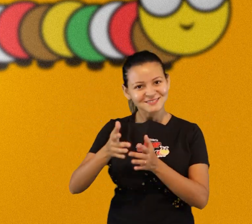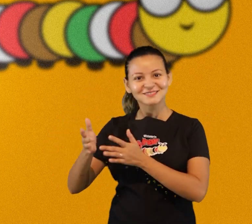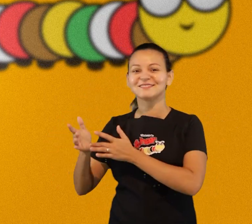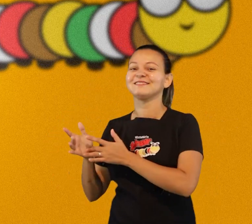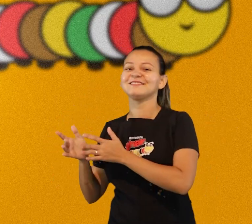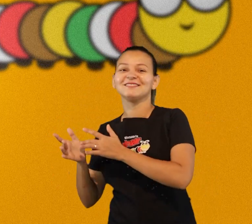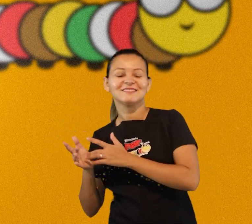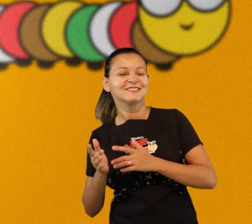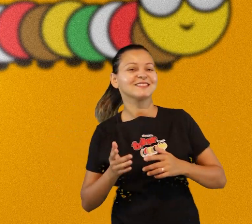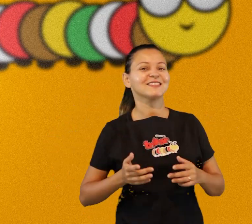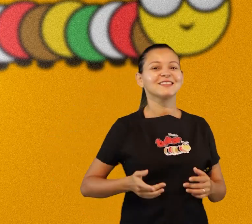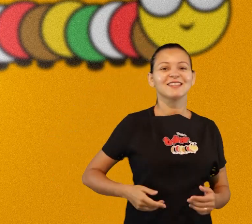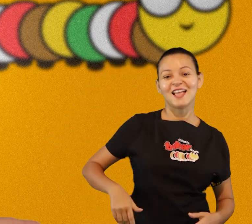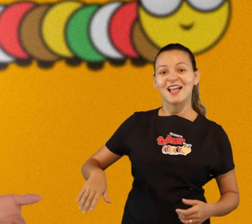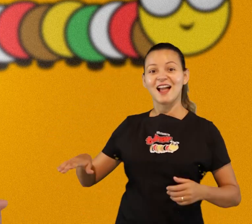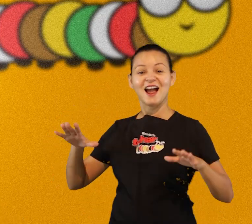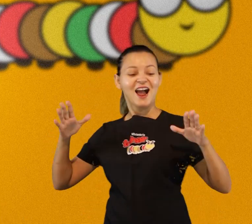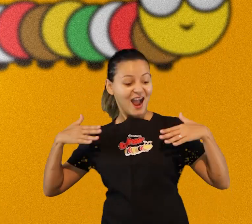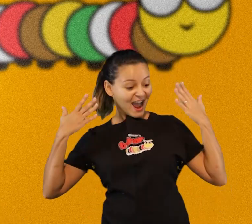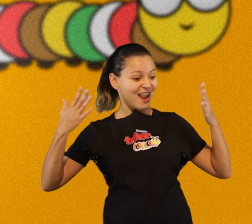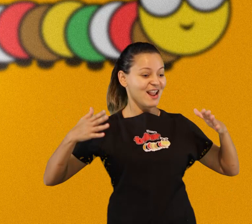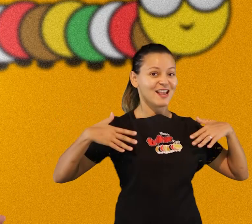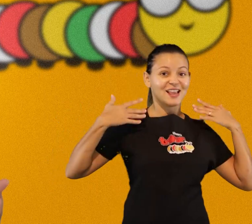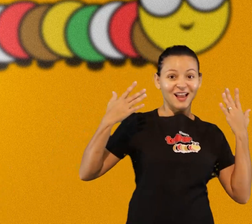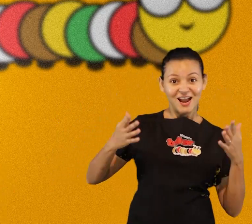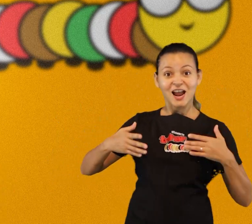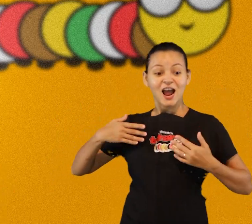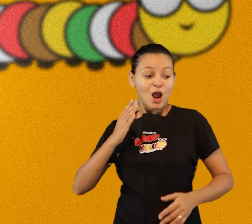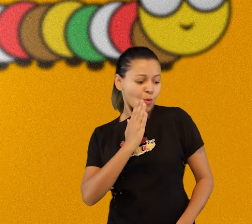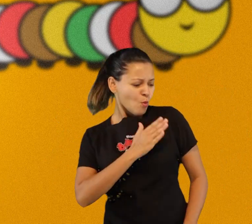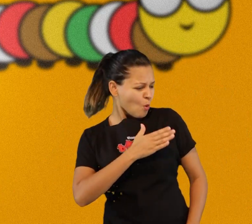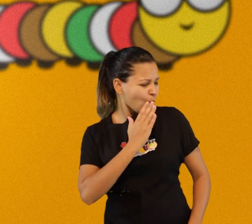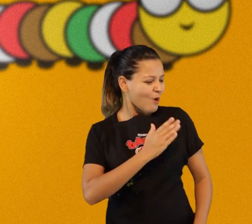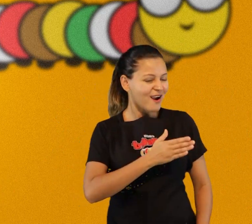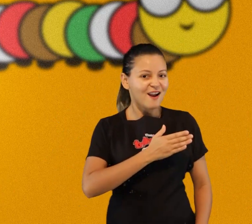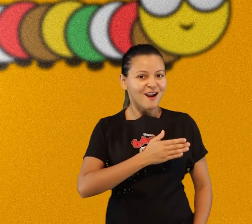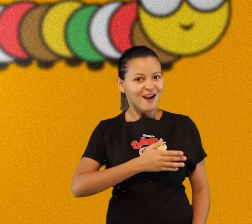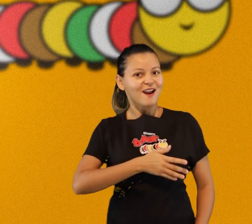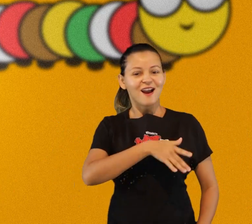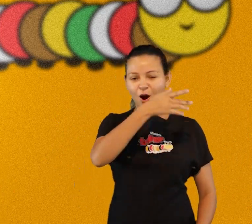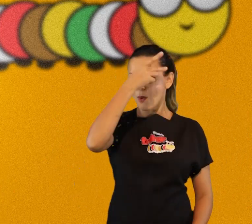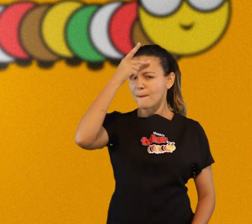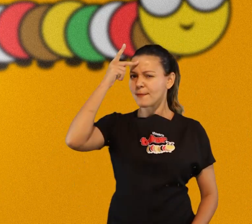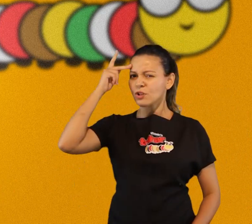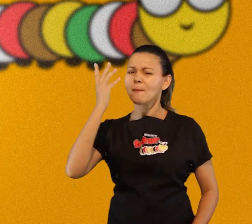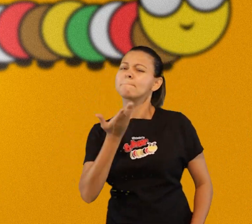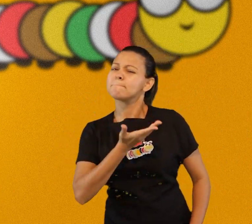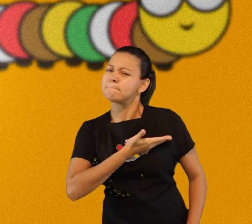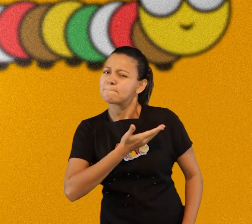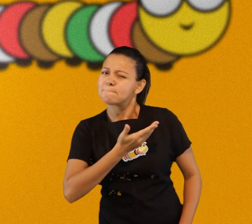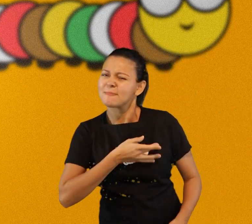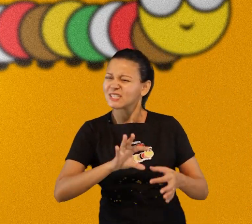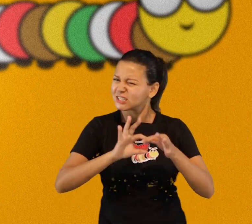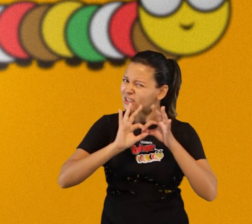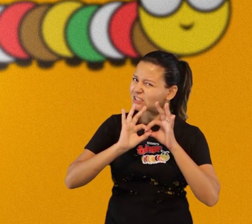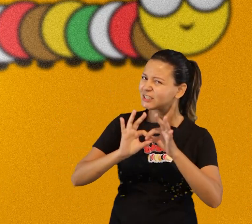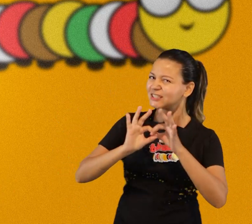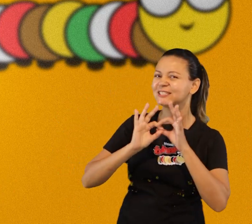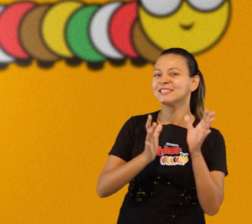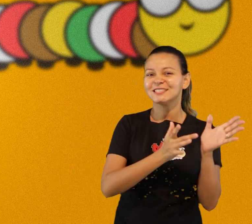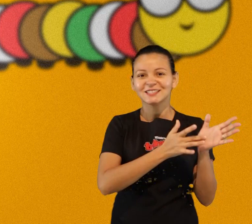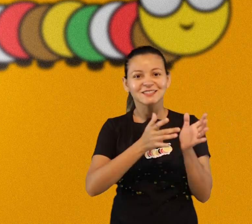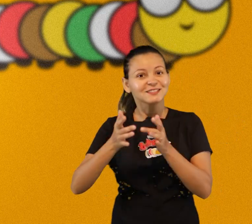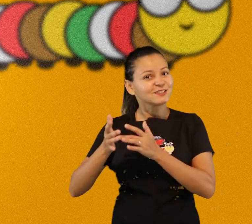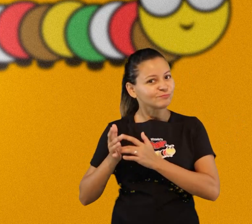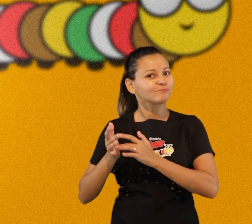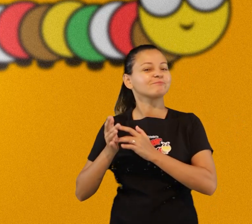Jesus vamos de novo a alegria está no coração de quem já conhece